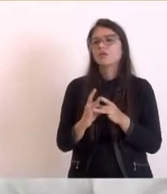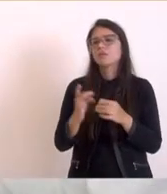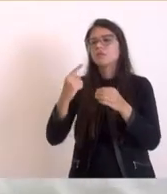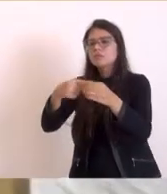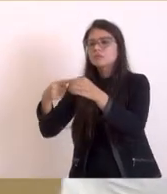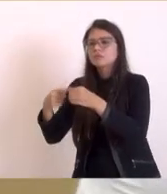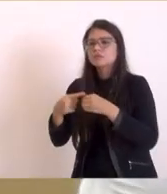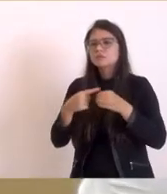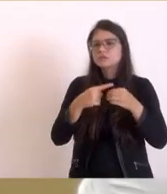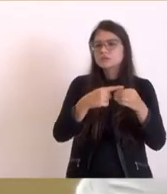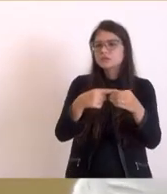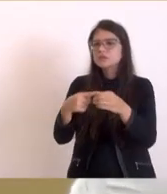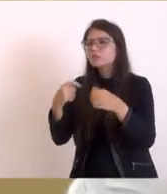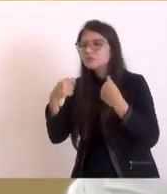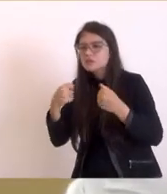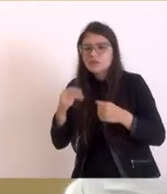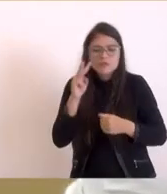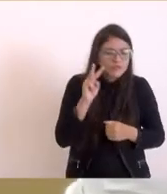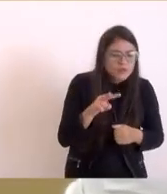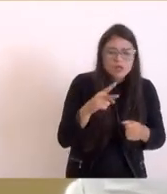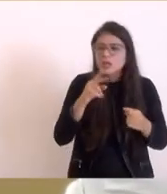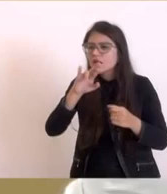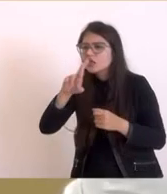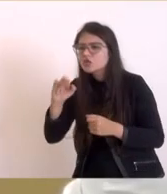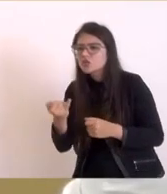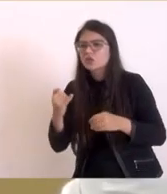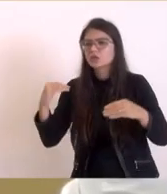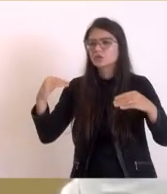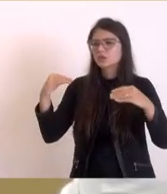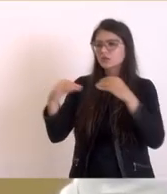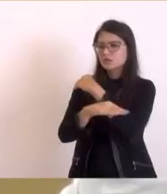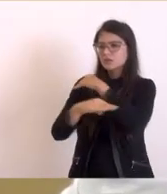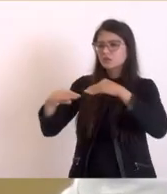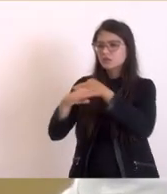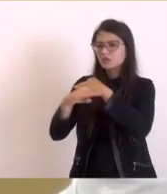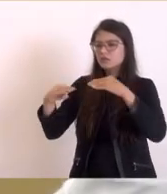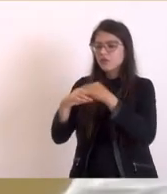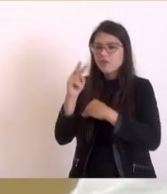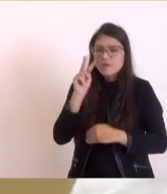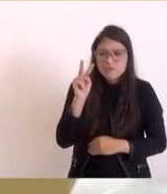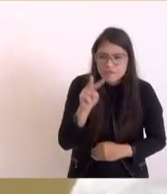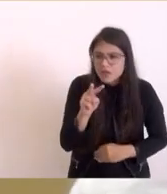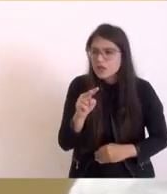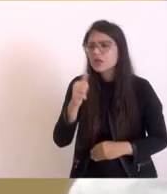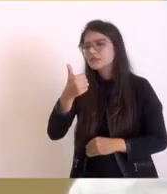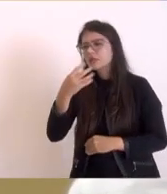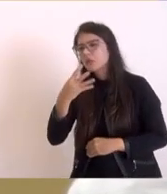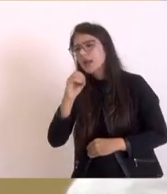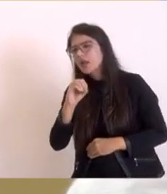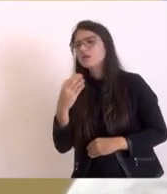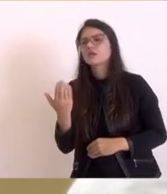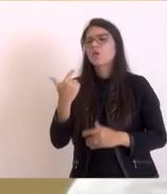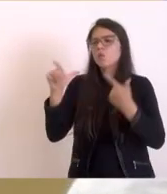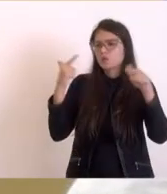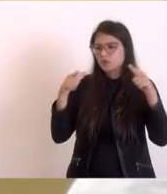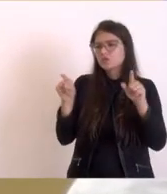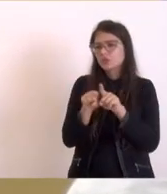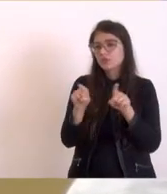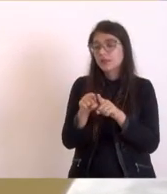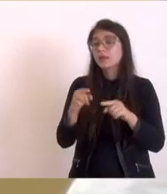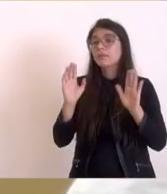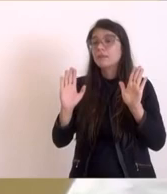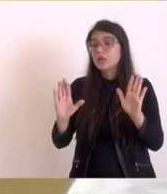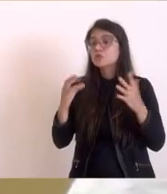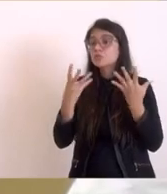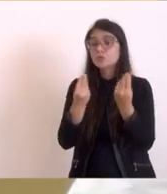Acho que a gente podia fazer uma radiografia de todas essas RJs. E a gente sabe pontualmente, 140, outras RJs, mas são